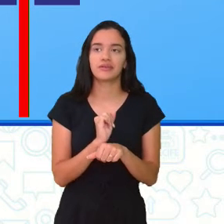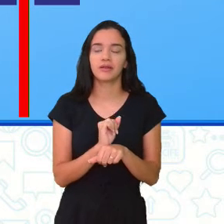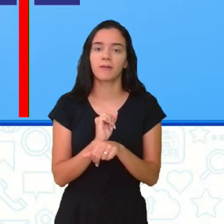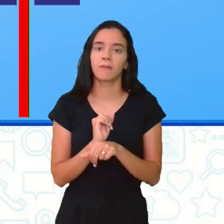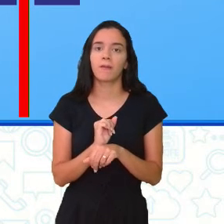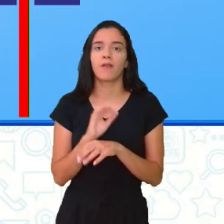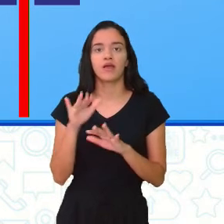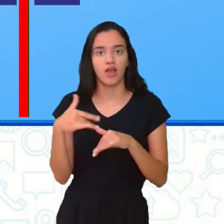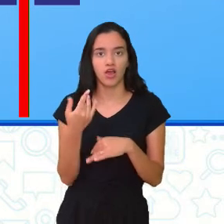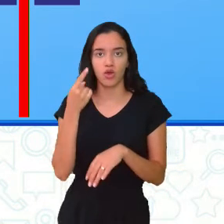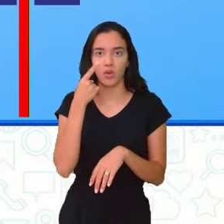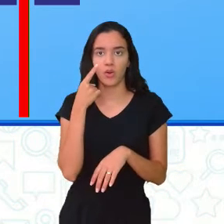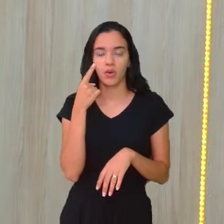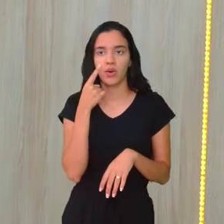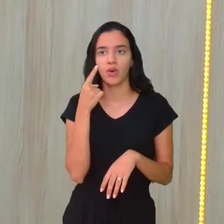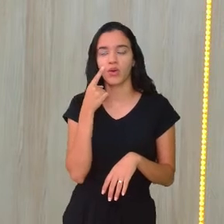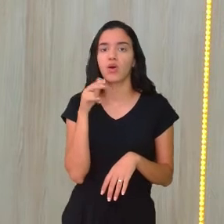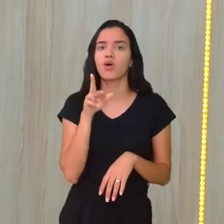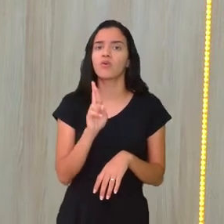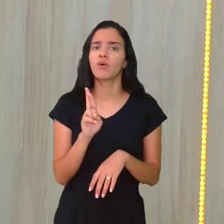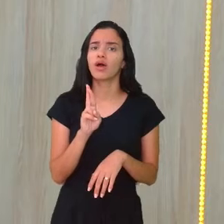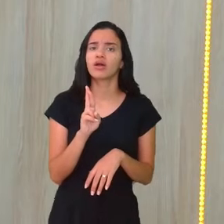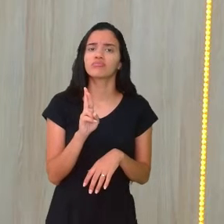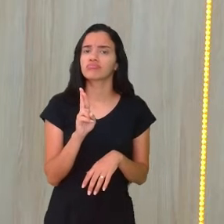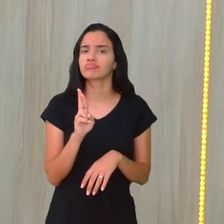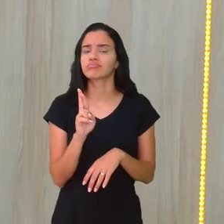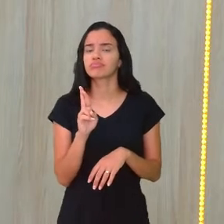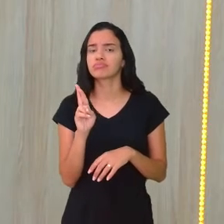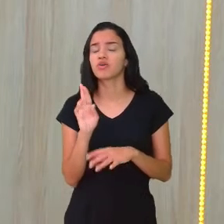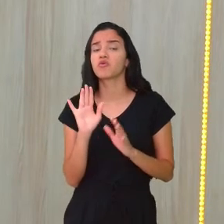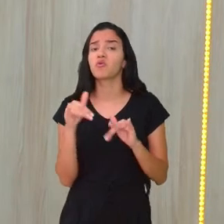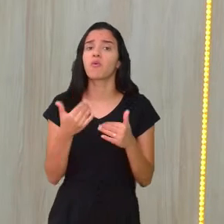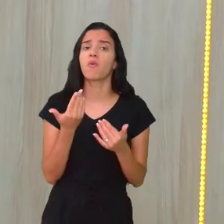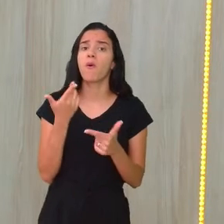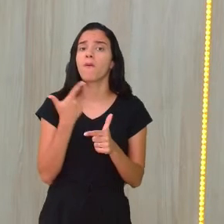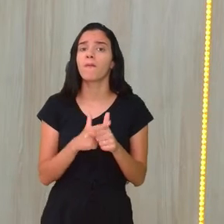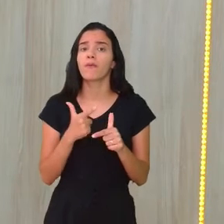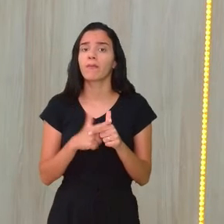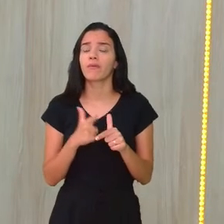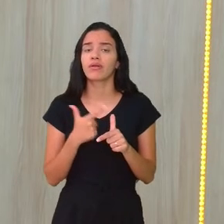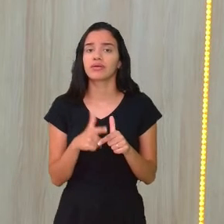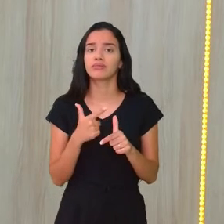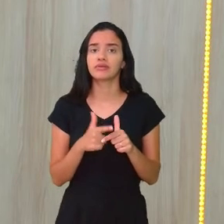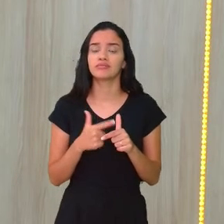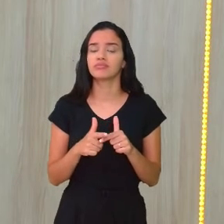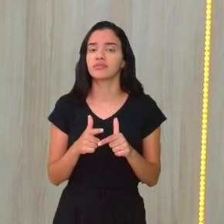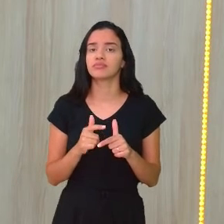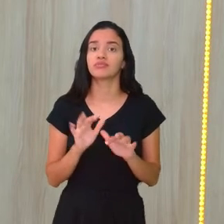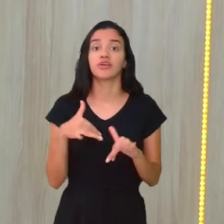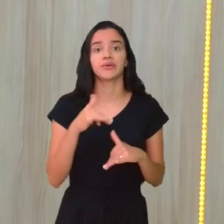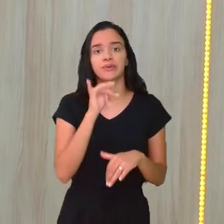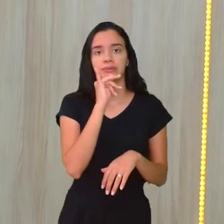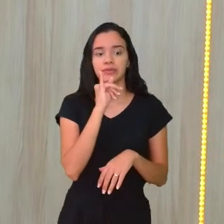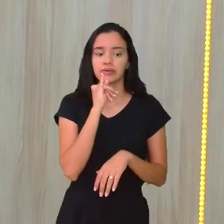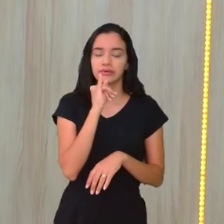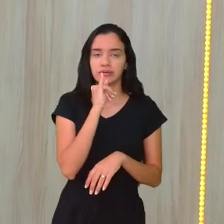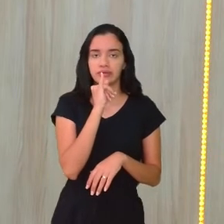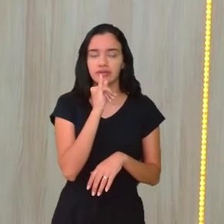Pois é, gente. Olha aqui o R. Qual é o problema do R? Esse ponto aqui, por exemplo,